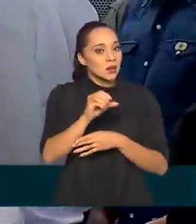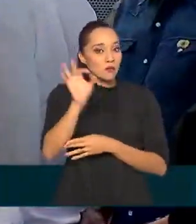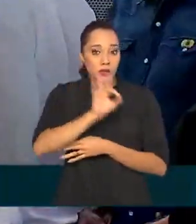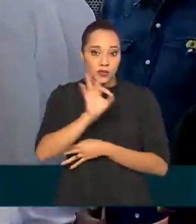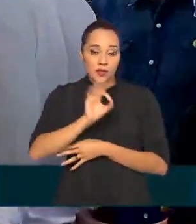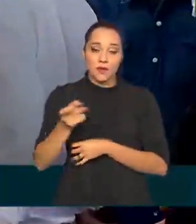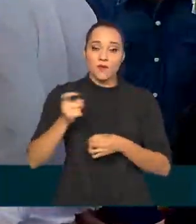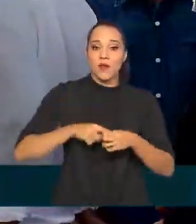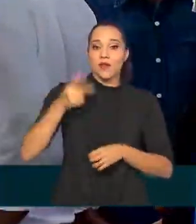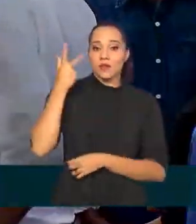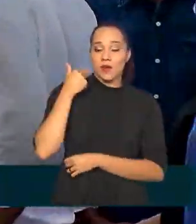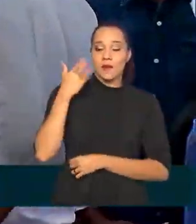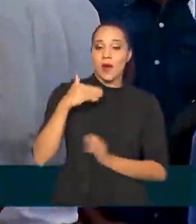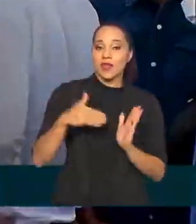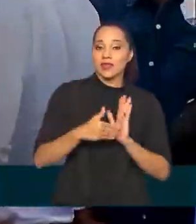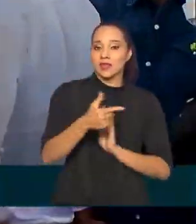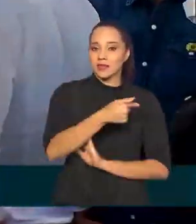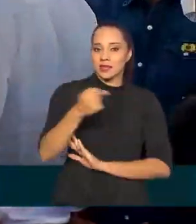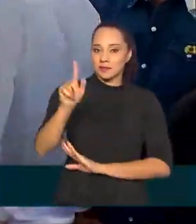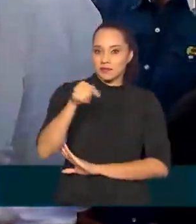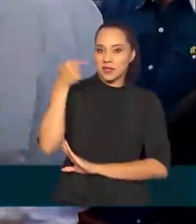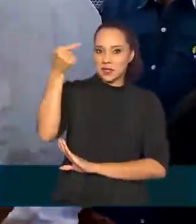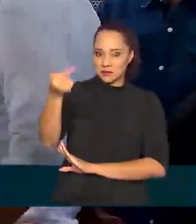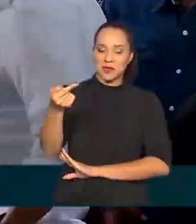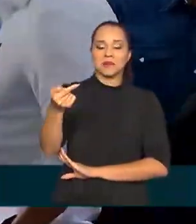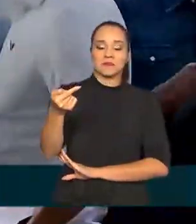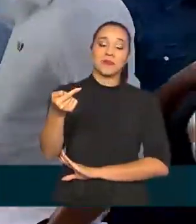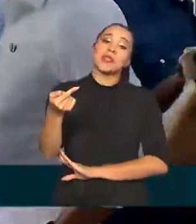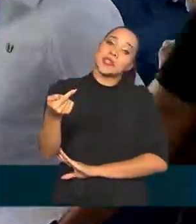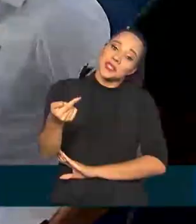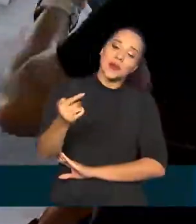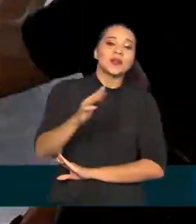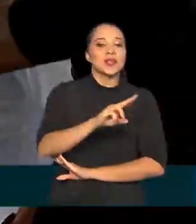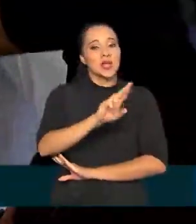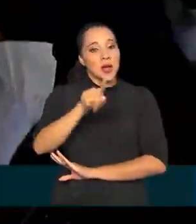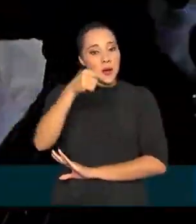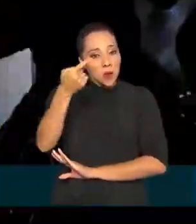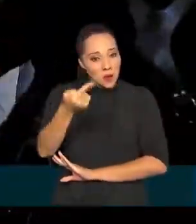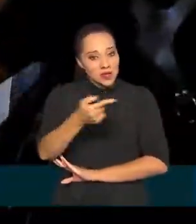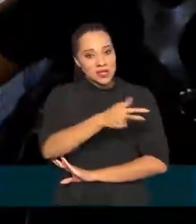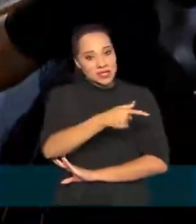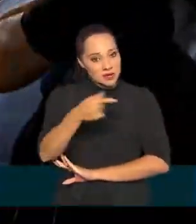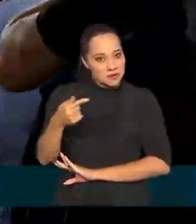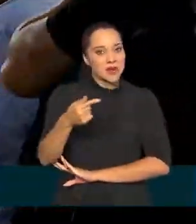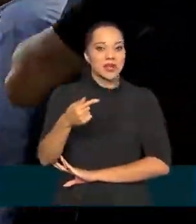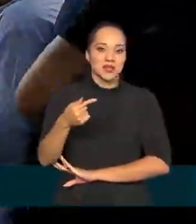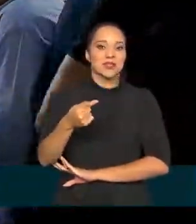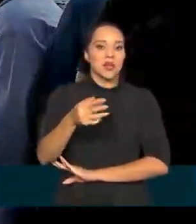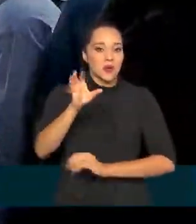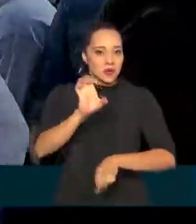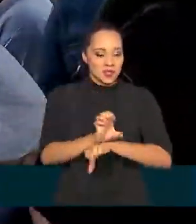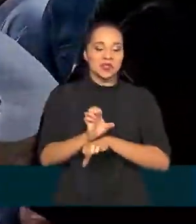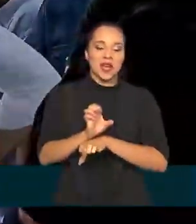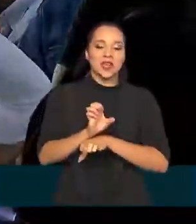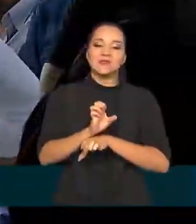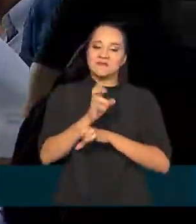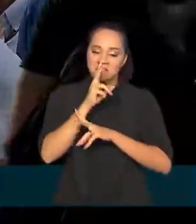voltar ao normal até semana que vem. Ou seja, na próxima semana o estado volta a ter carga máxima.